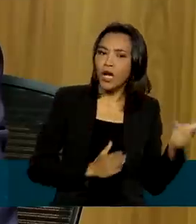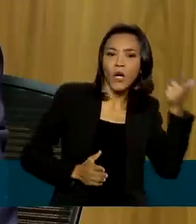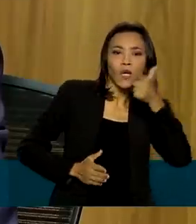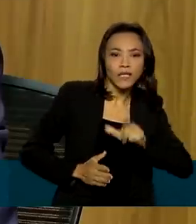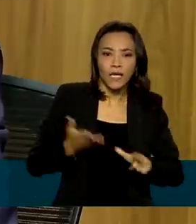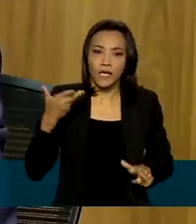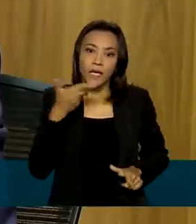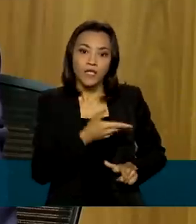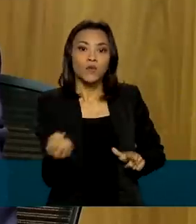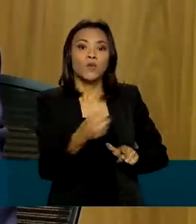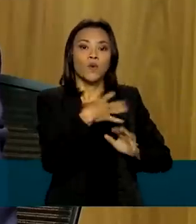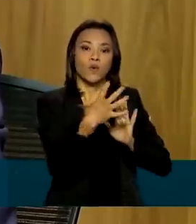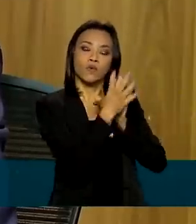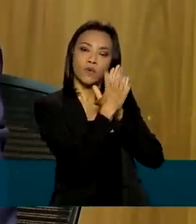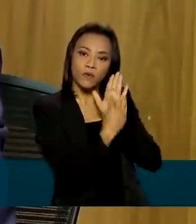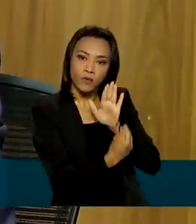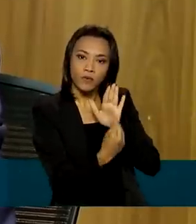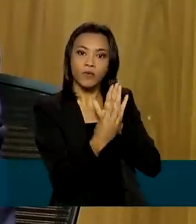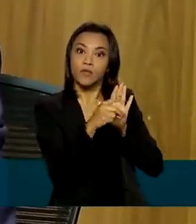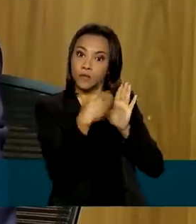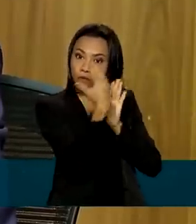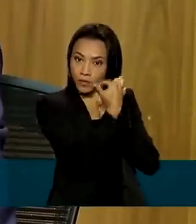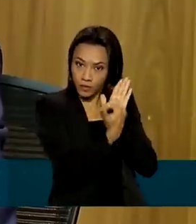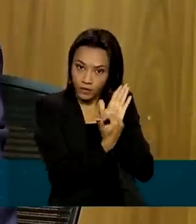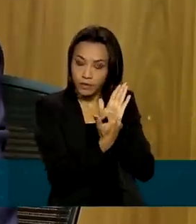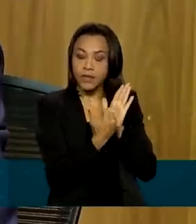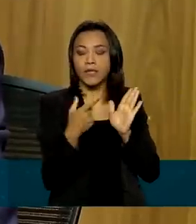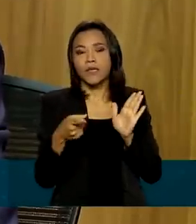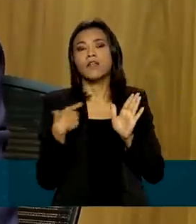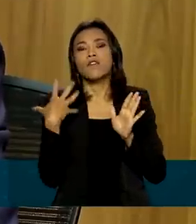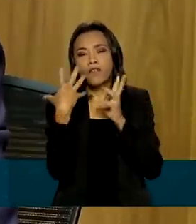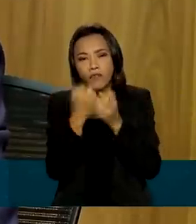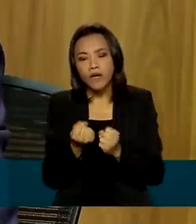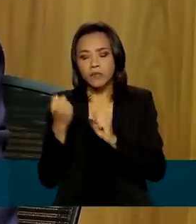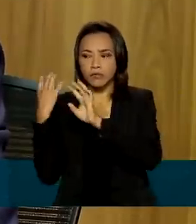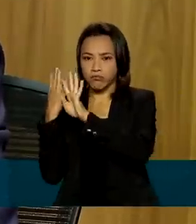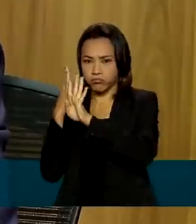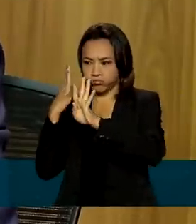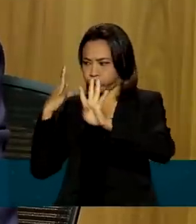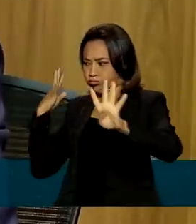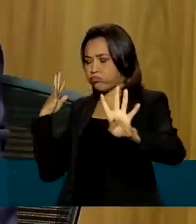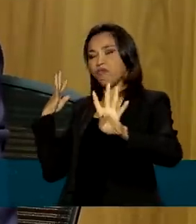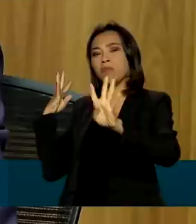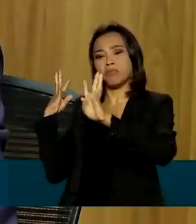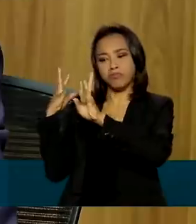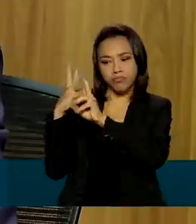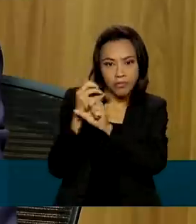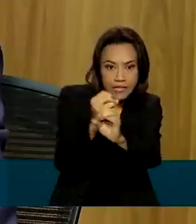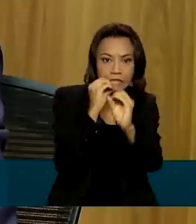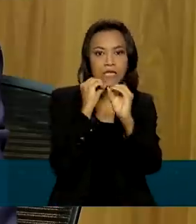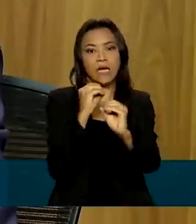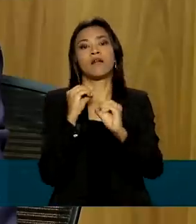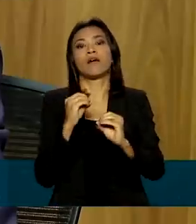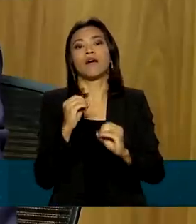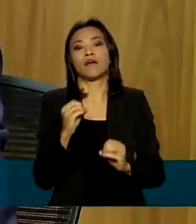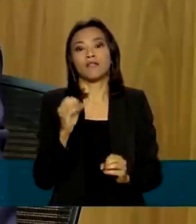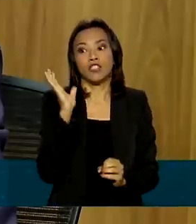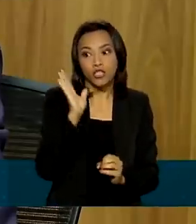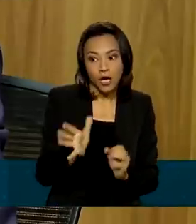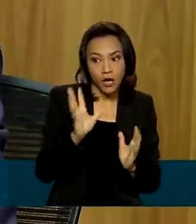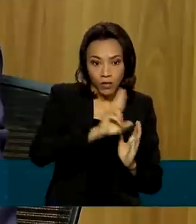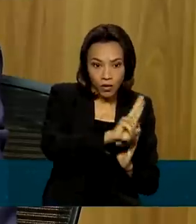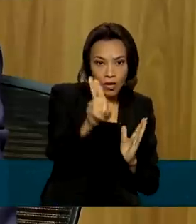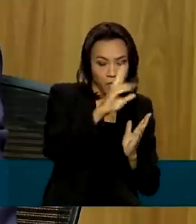nós ainda vamos buscar zerar a fila. Todos aqueles, portanto, que são do cadastro único, que já estão credenciados